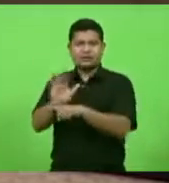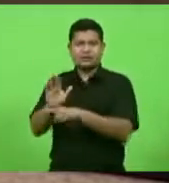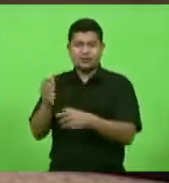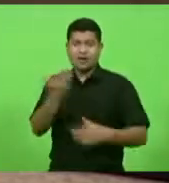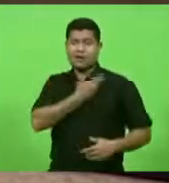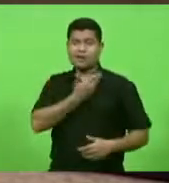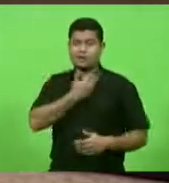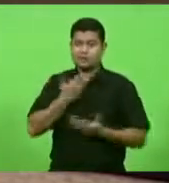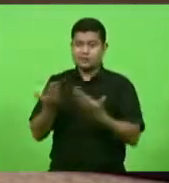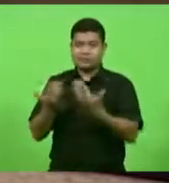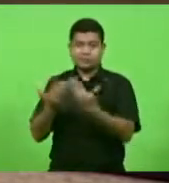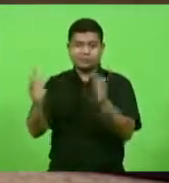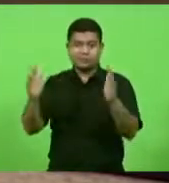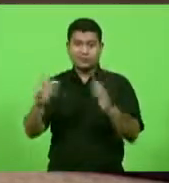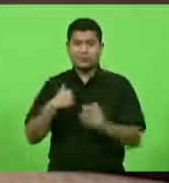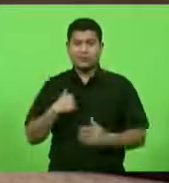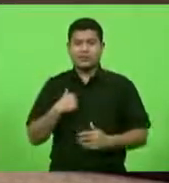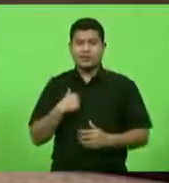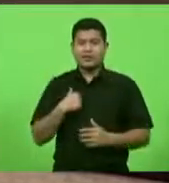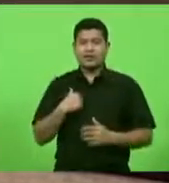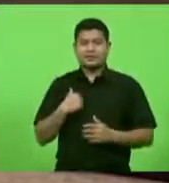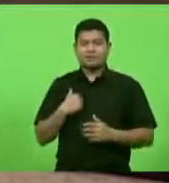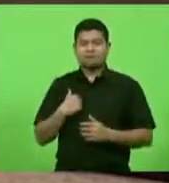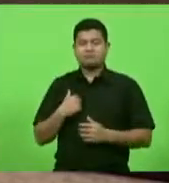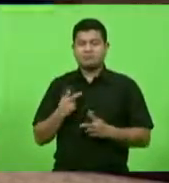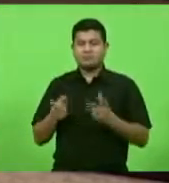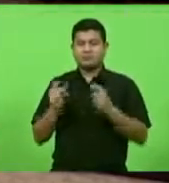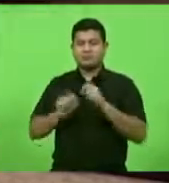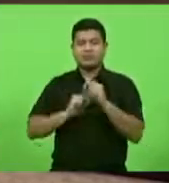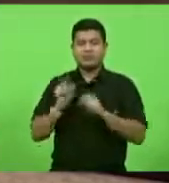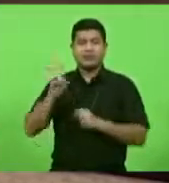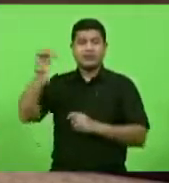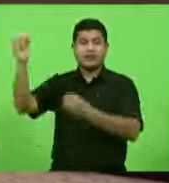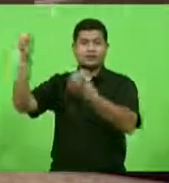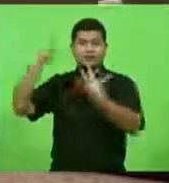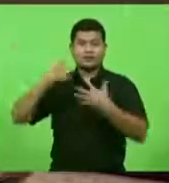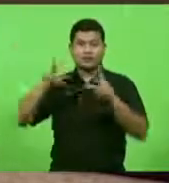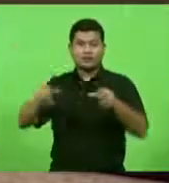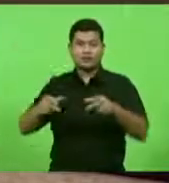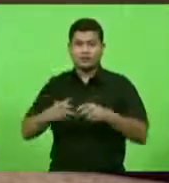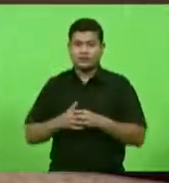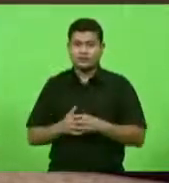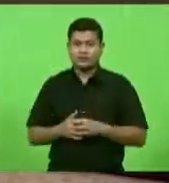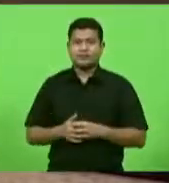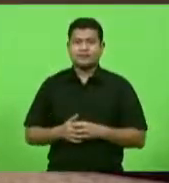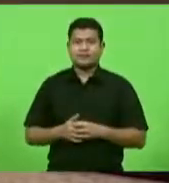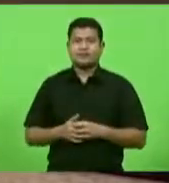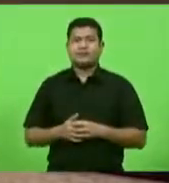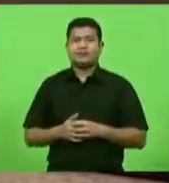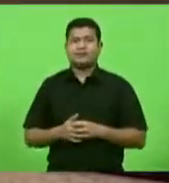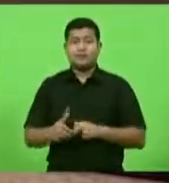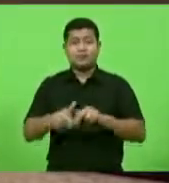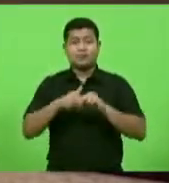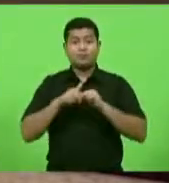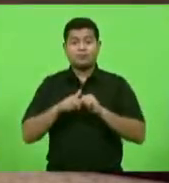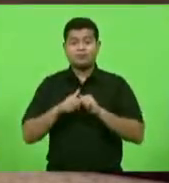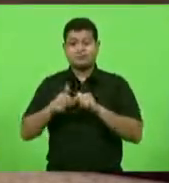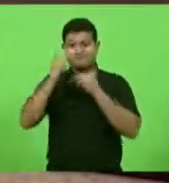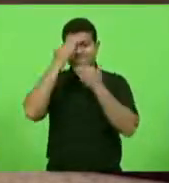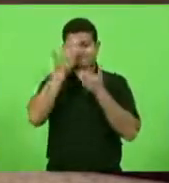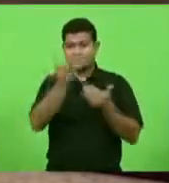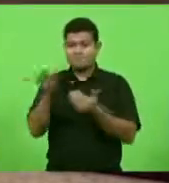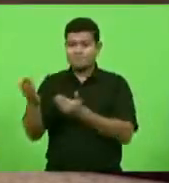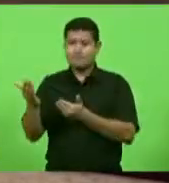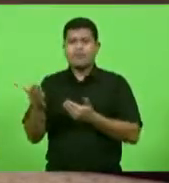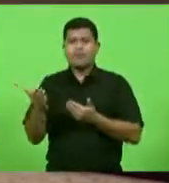a gente faz isso de coração, Deus retribui e nos dá o mesmo quando a gente também é acolhido pelas pessoas. Por isso, muito obrigado de